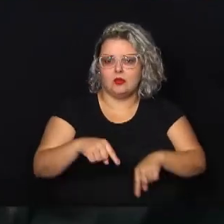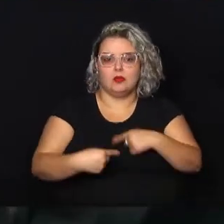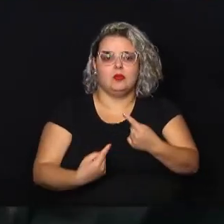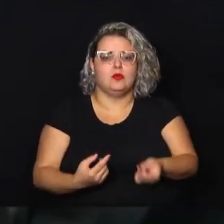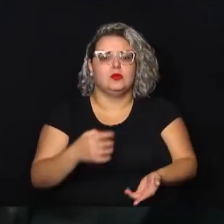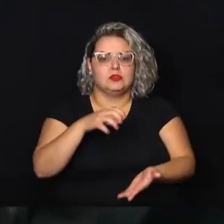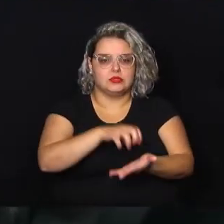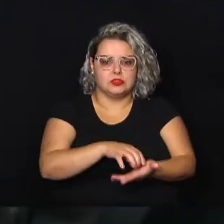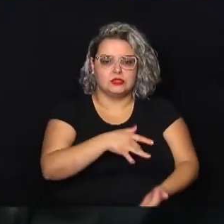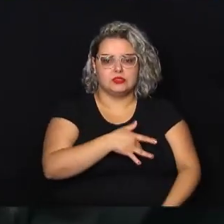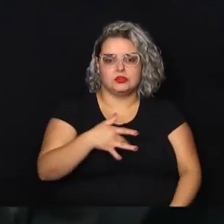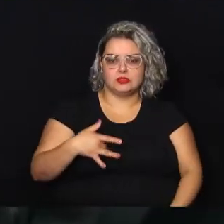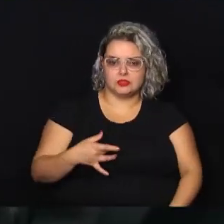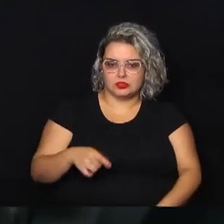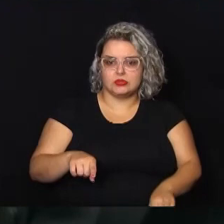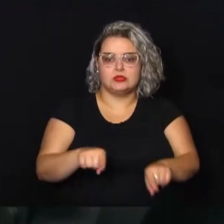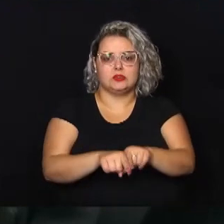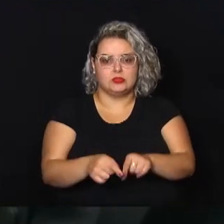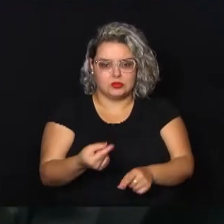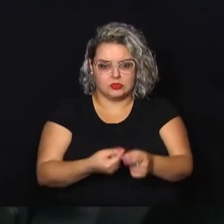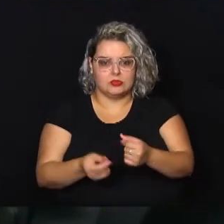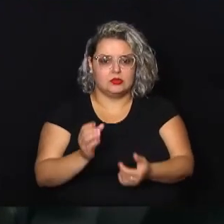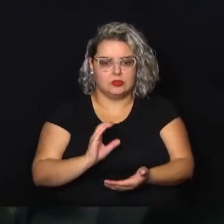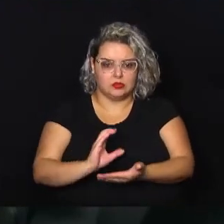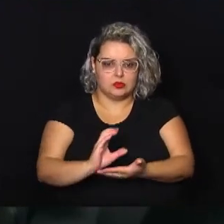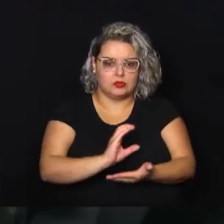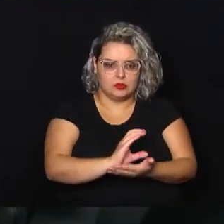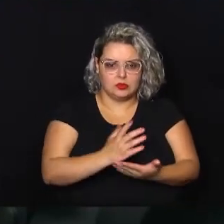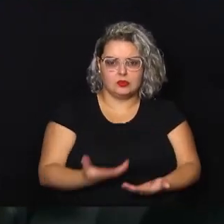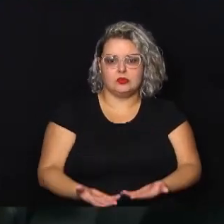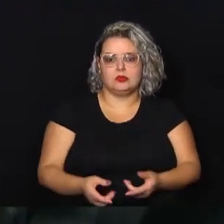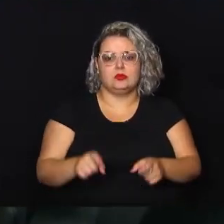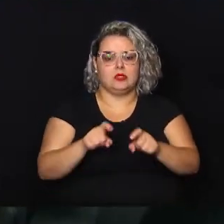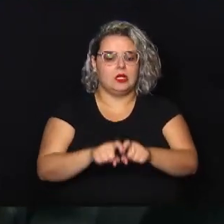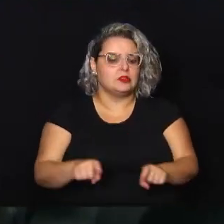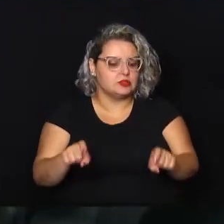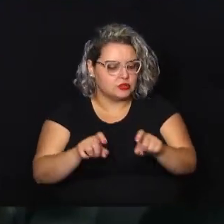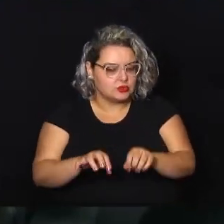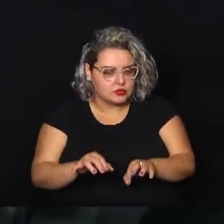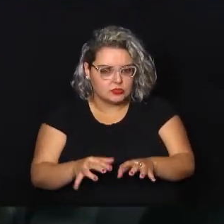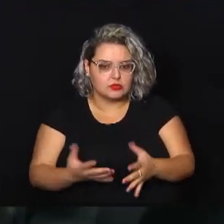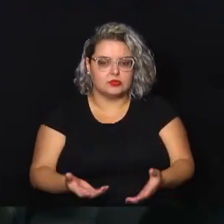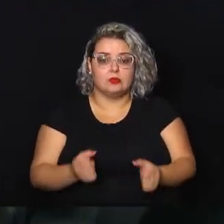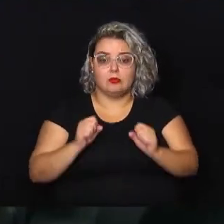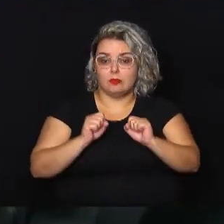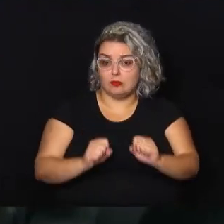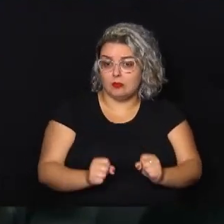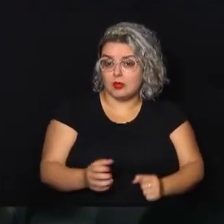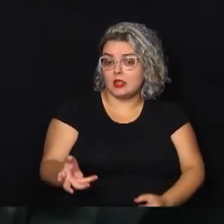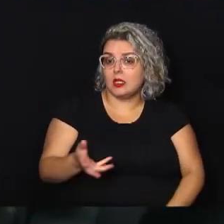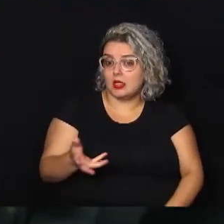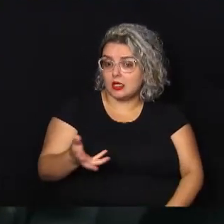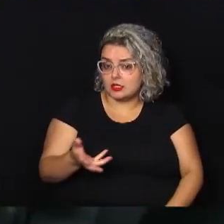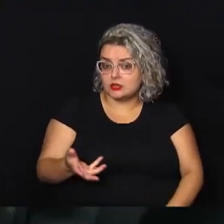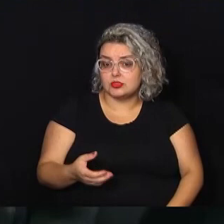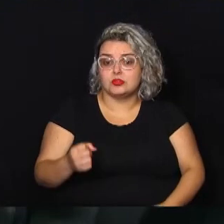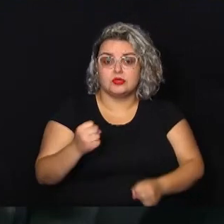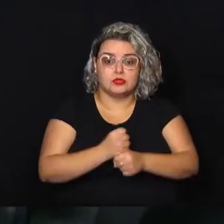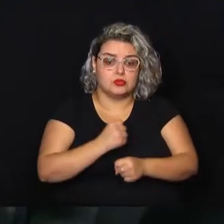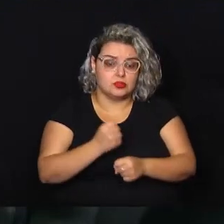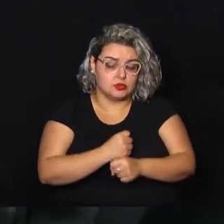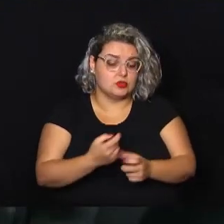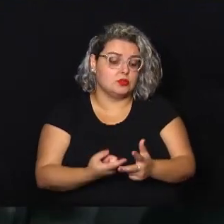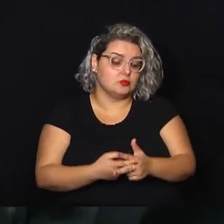saúde também, que a gente acabou destinando valor na questão de informatização, para poder ter algumas reformas para a melhoria da